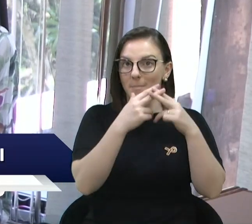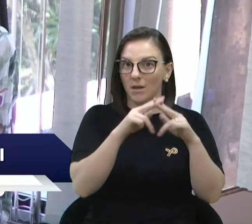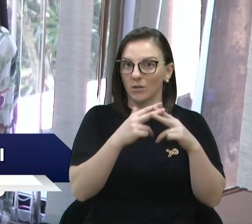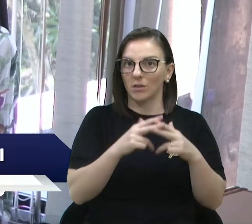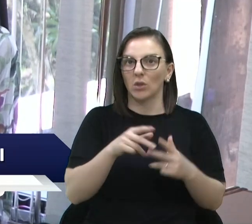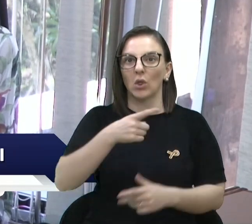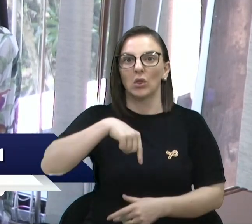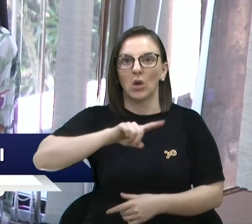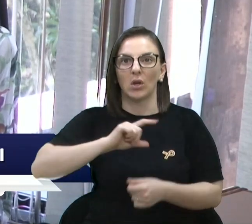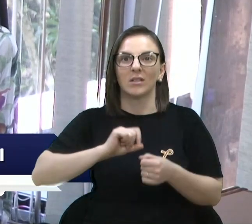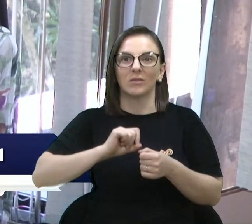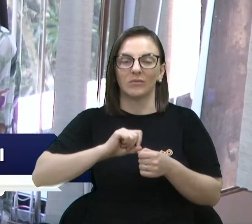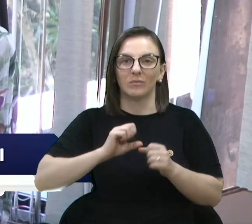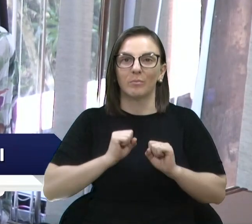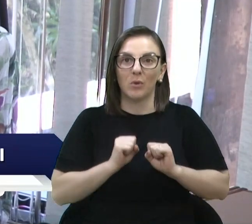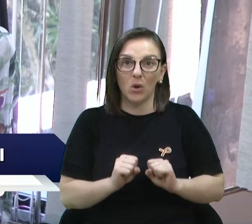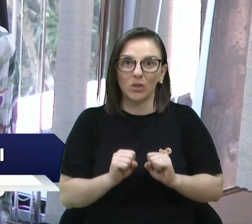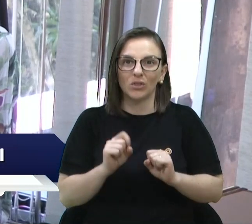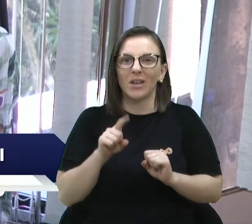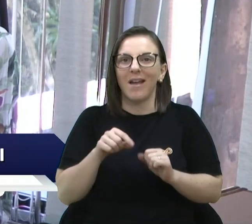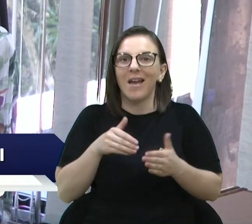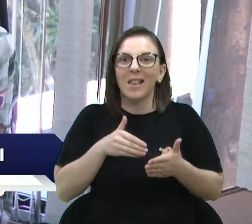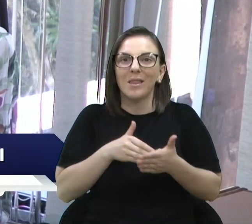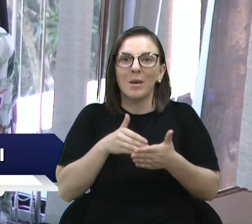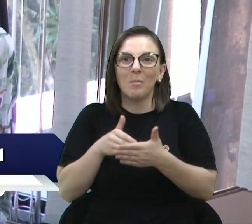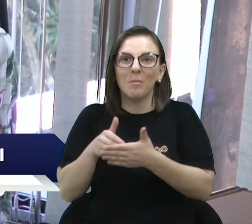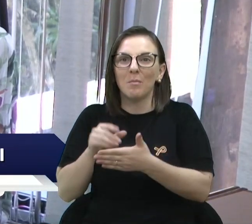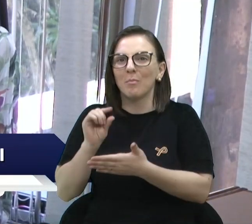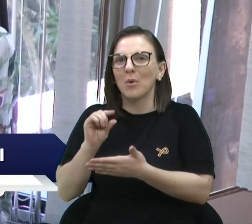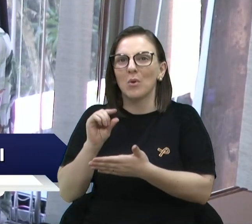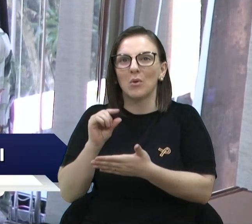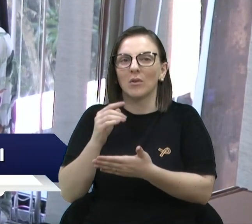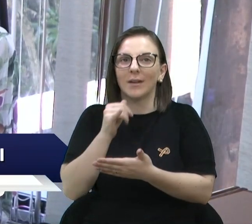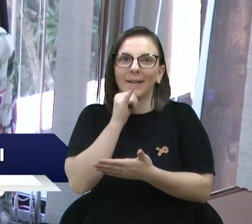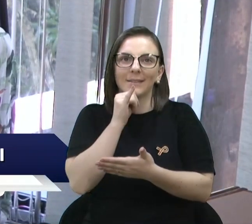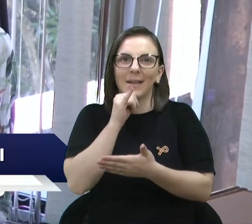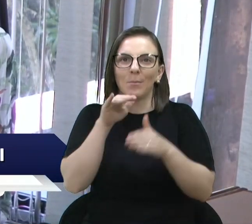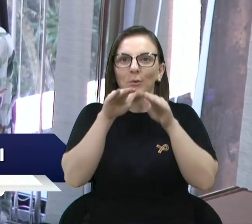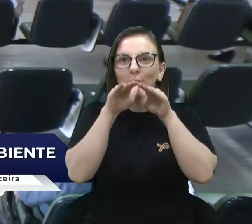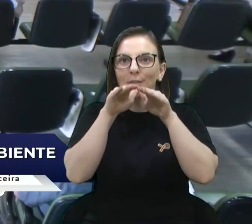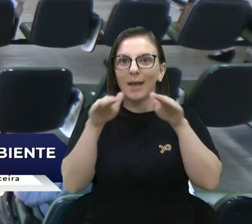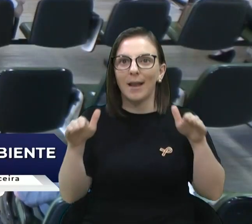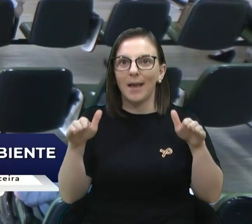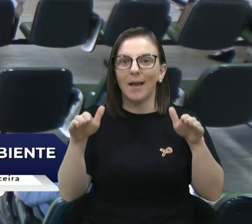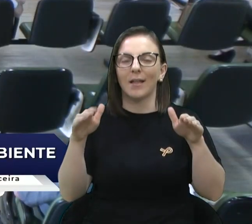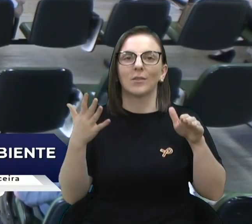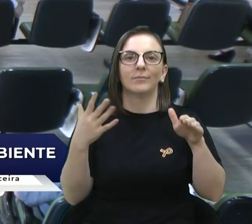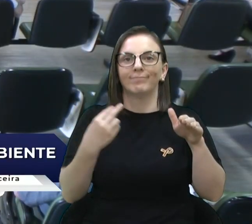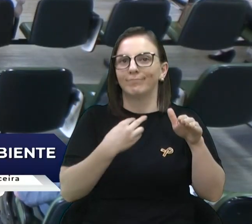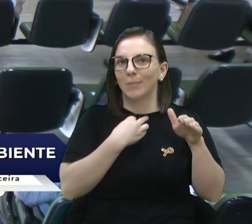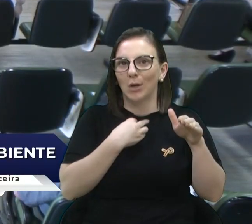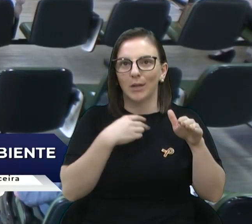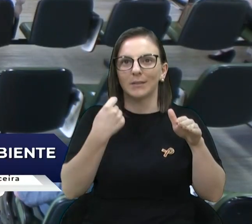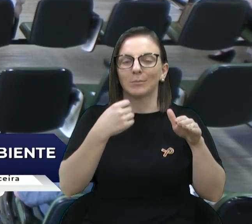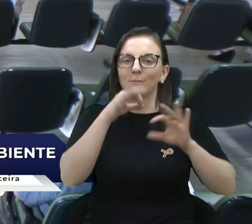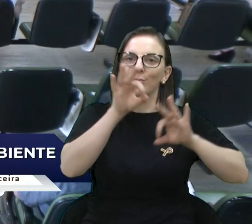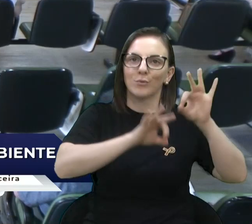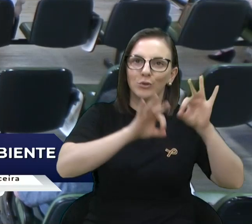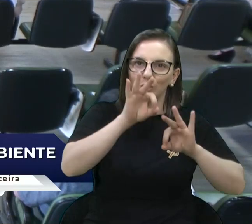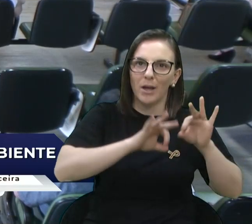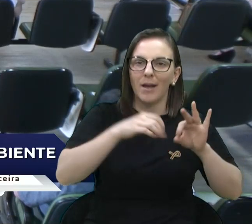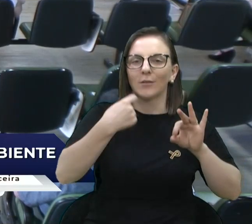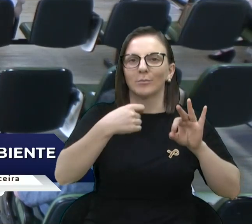fazer é muito limitada. E, por exemplo, mexer num telhado a gente não pode sem ter o projeto, sem ter a orçamentação, sem ter a